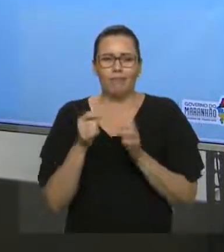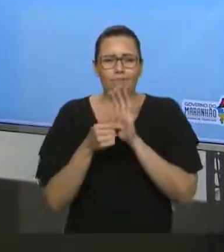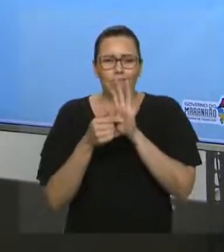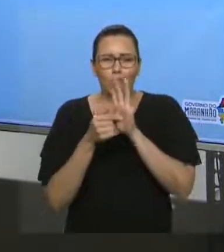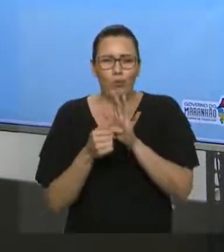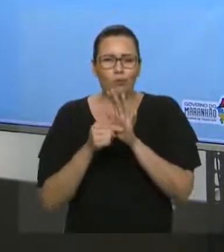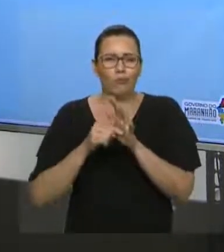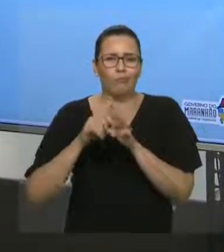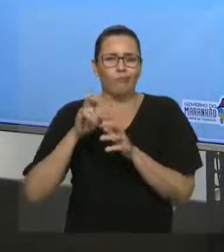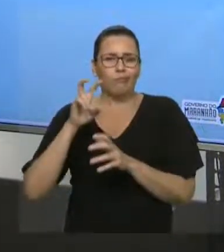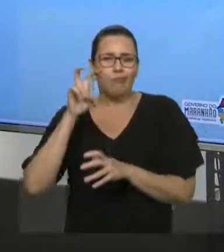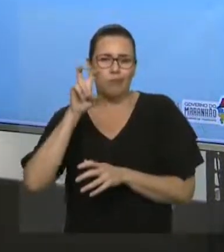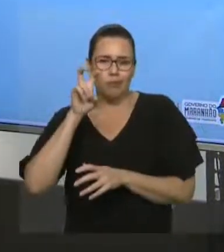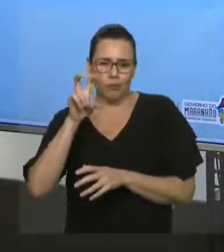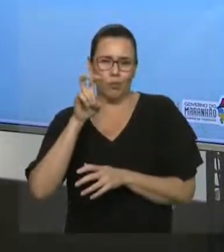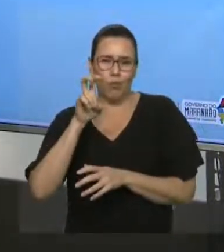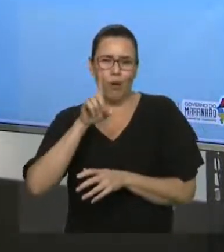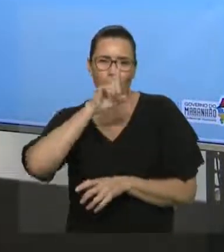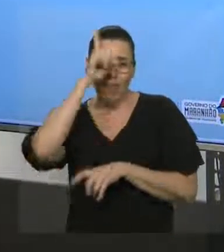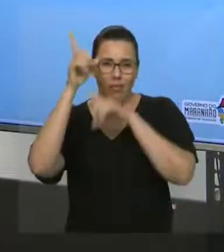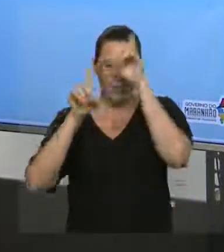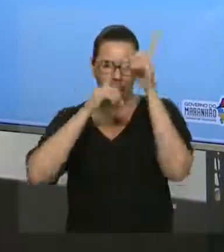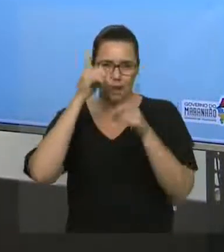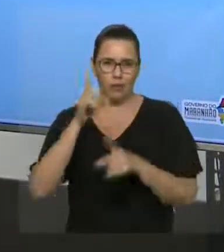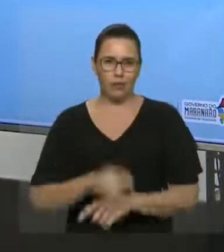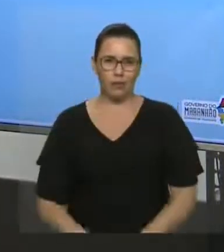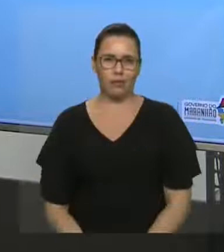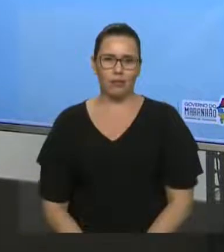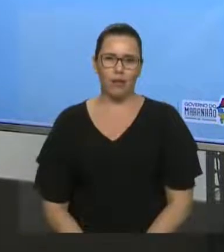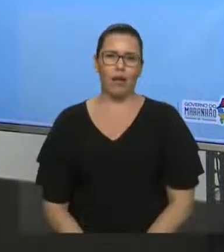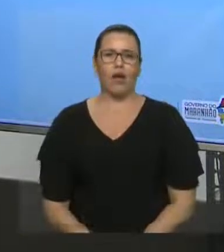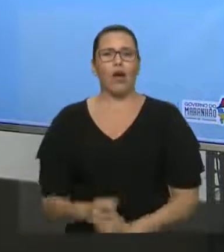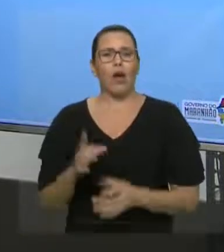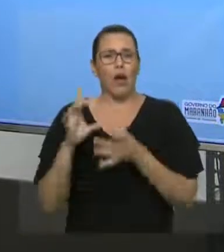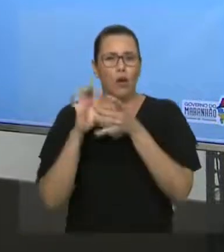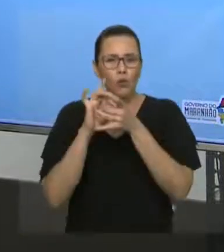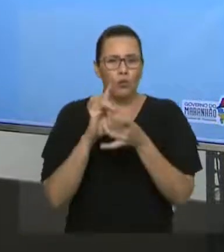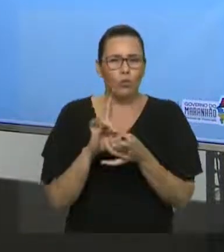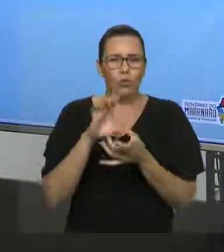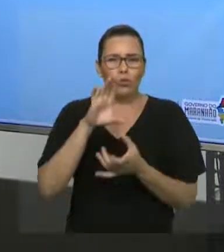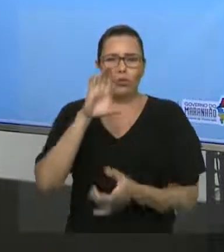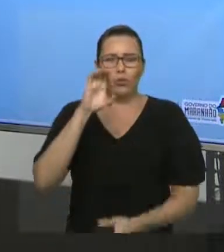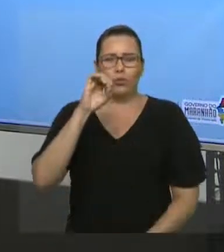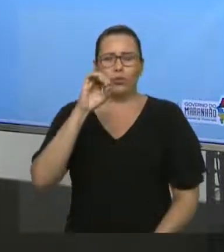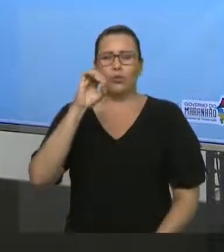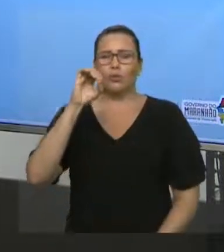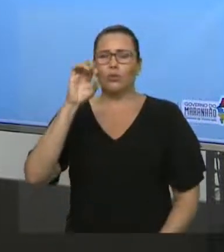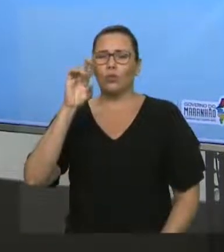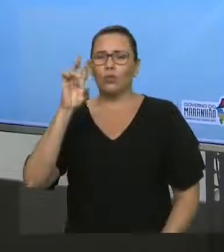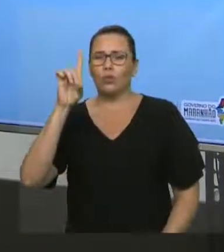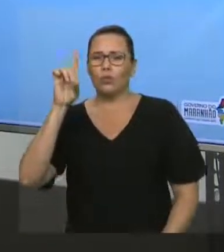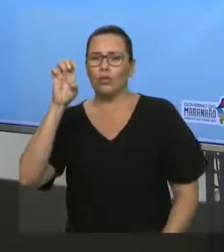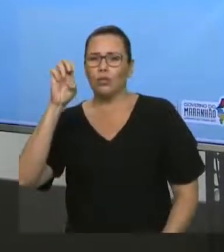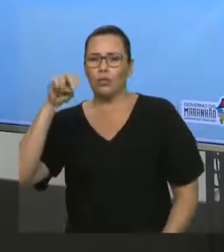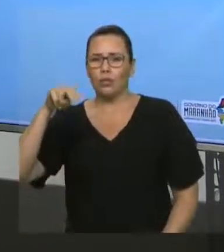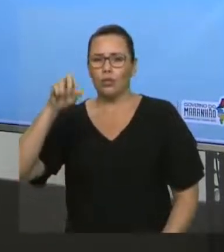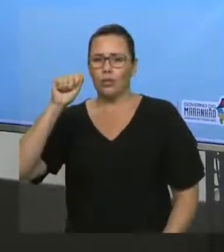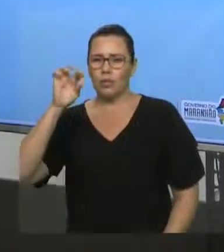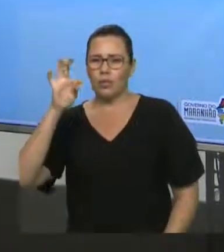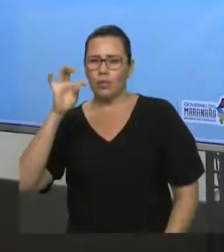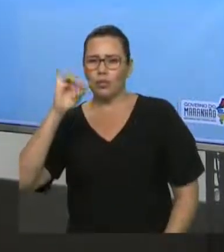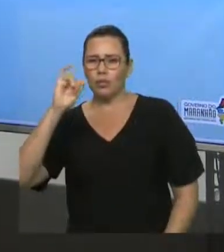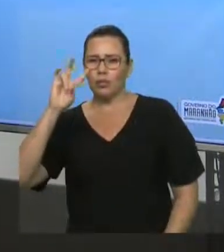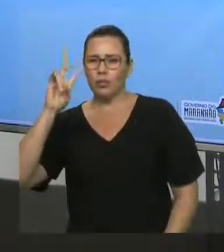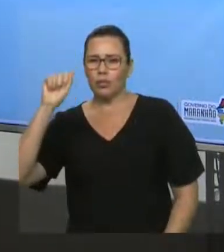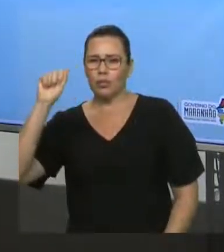lembrar comigo, as orações, as conjunções coordenativas, né? Que aí você estudou, tem as orações coordenadas, né? Vamos